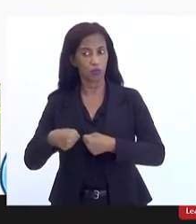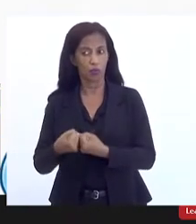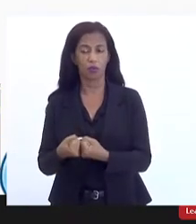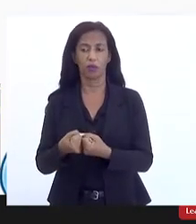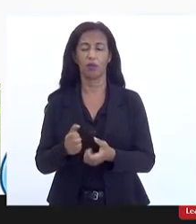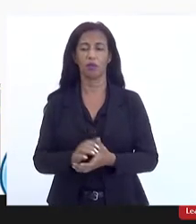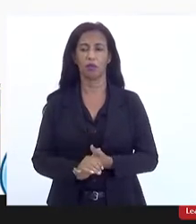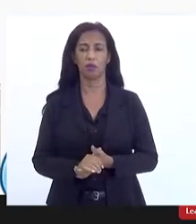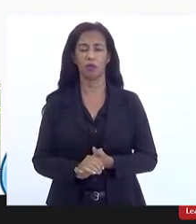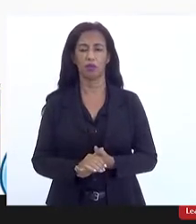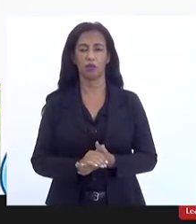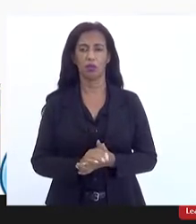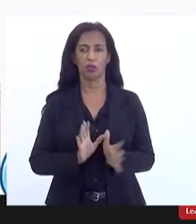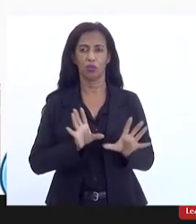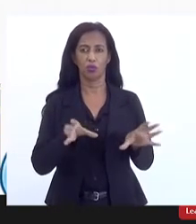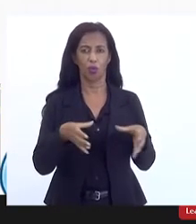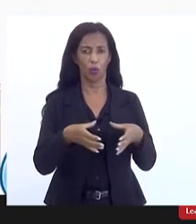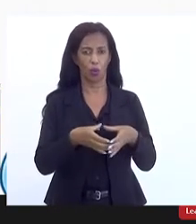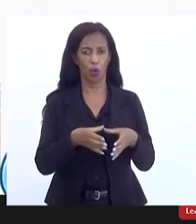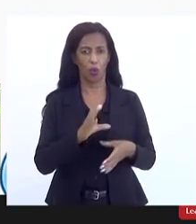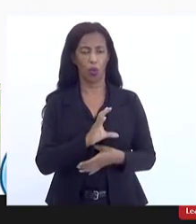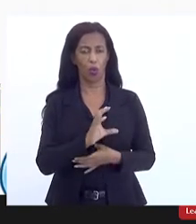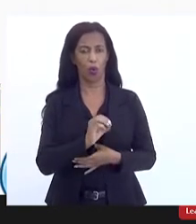os comitês de bacia